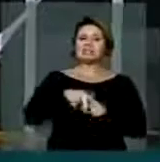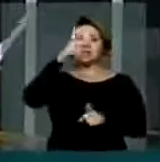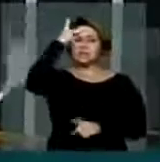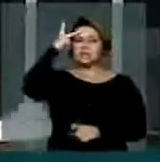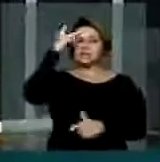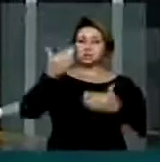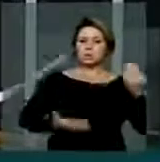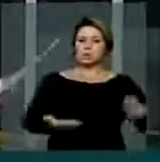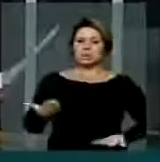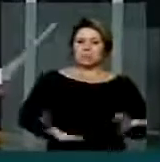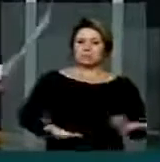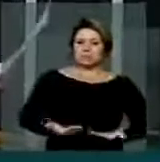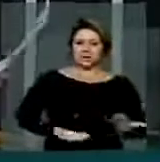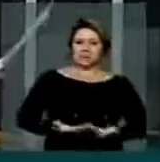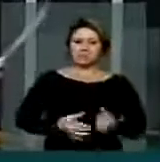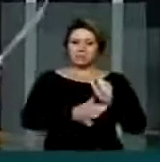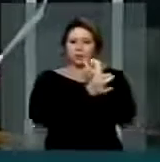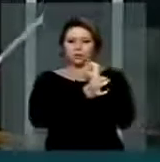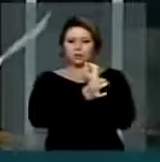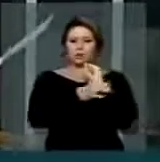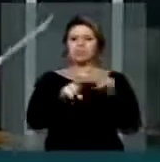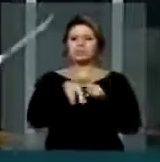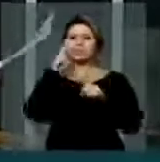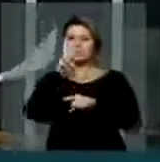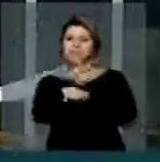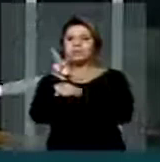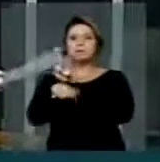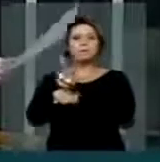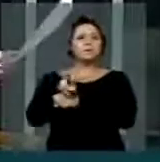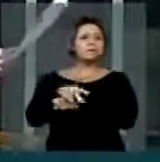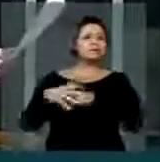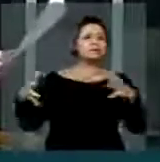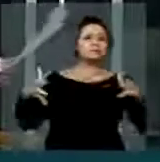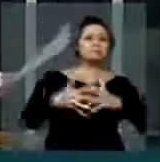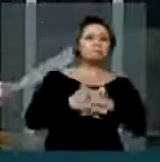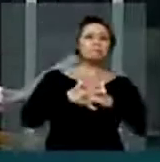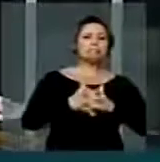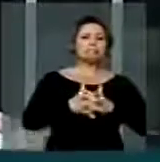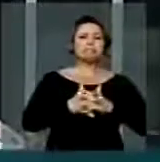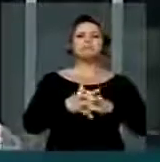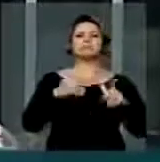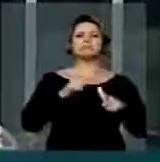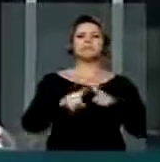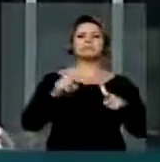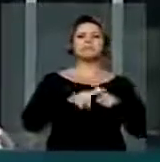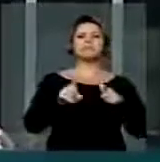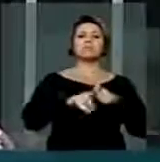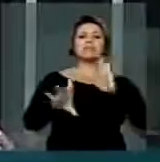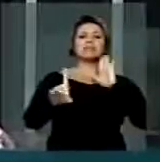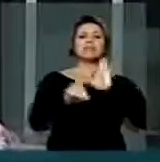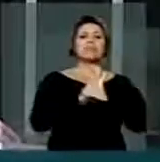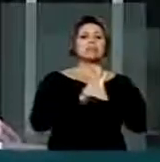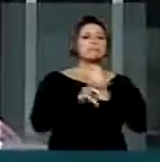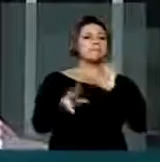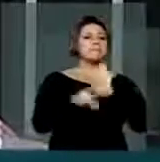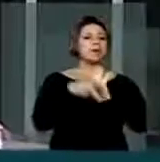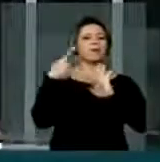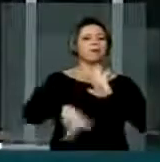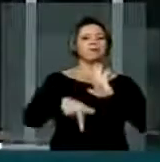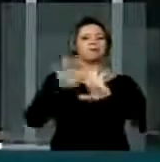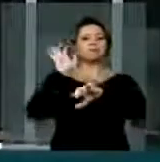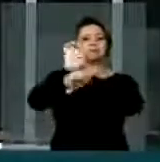que muito poderia ter sido feito. Hoje, a maioria dos estados tem decretos específicos